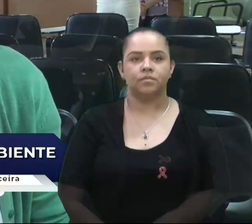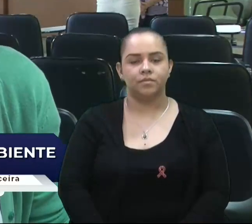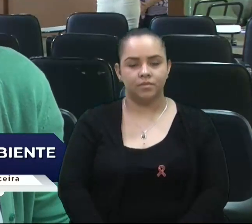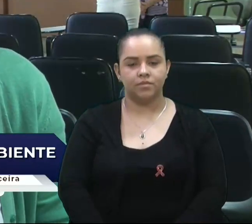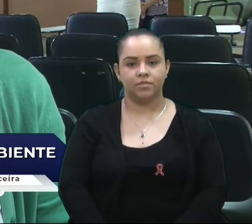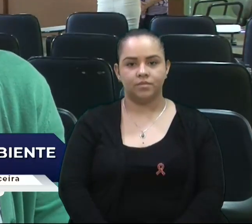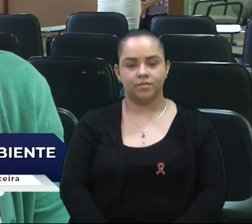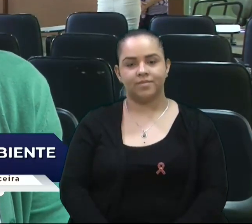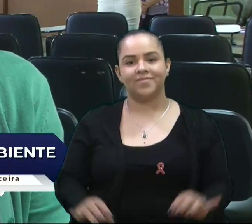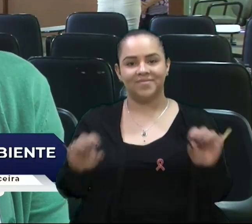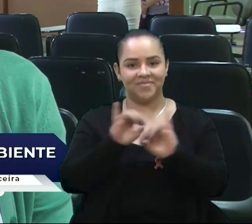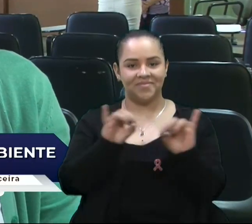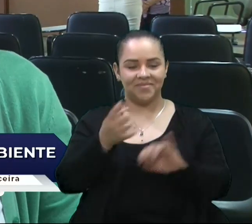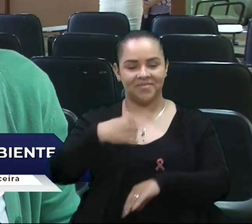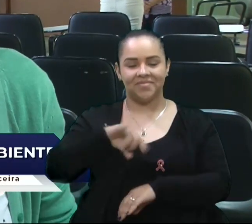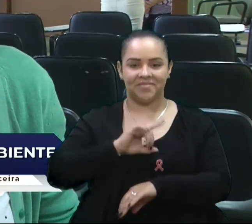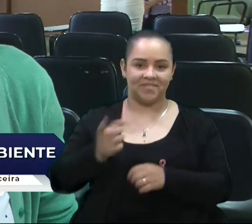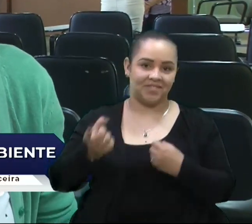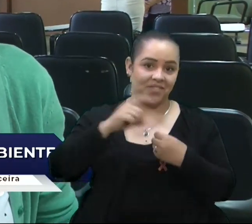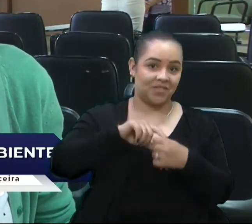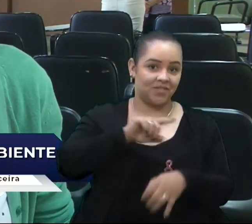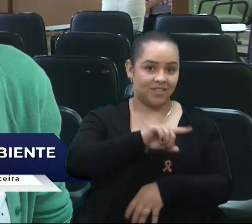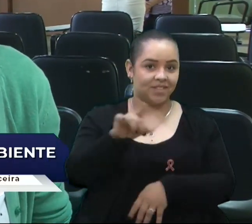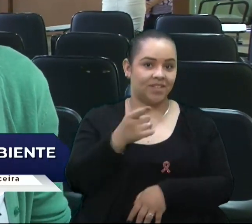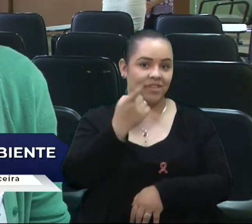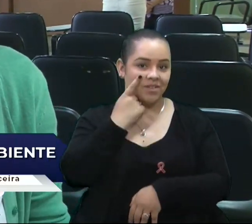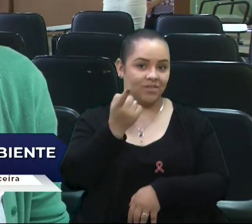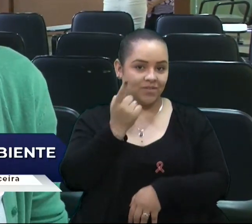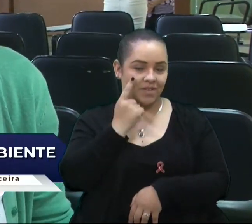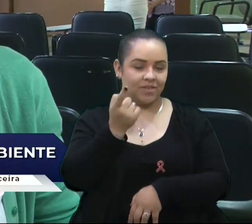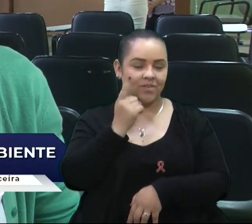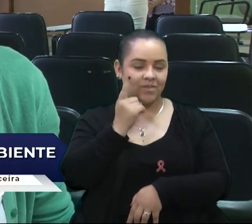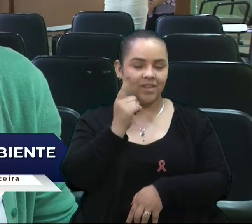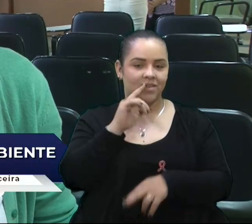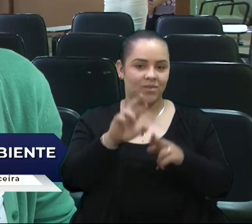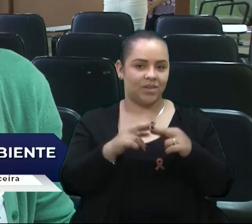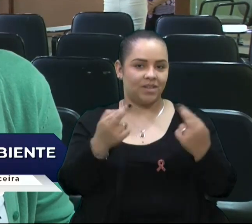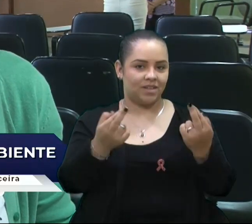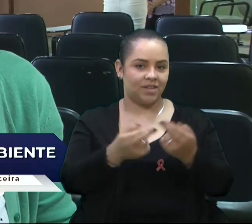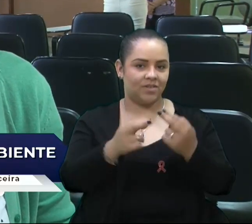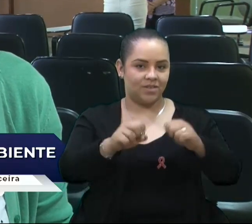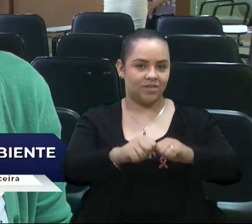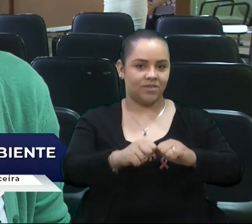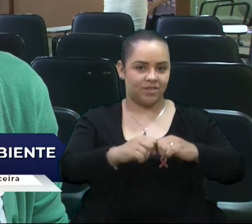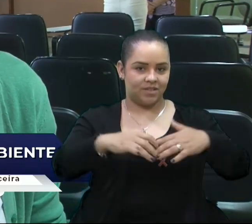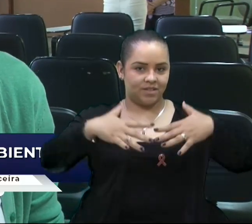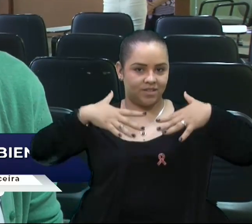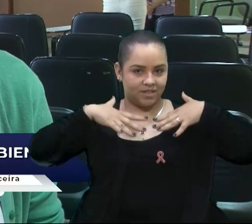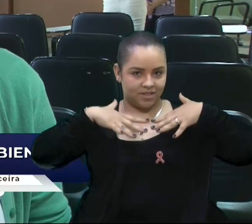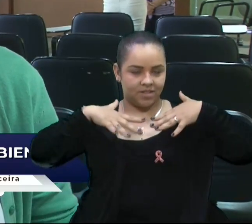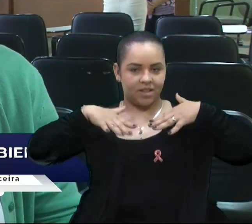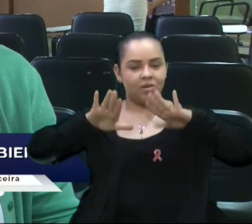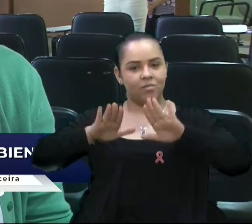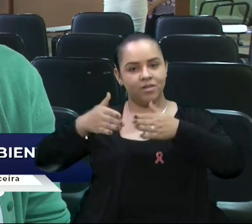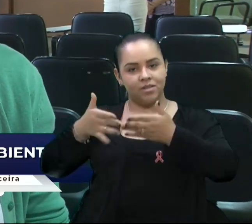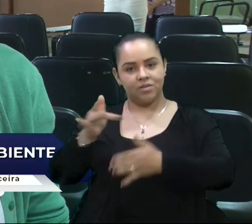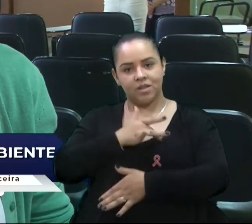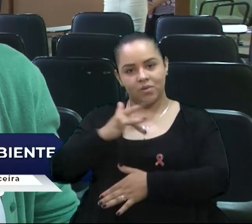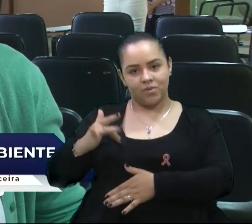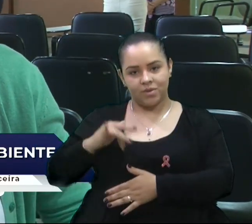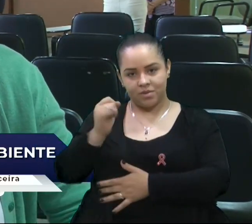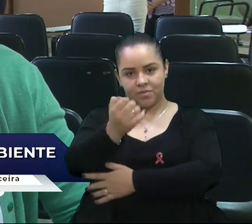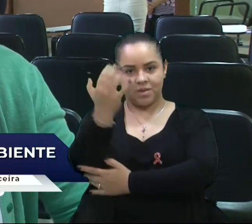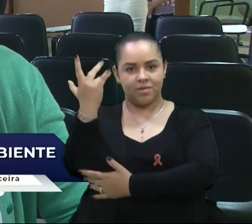Olá, estamos de volta. Você acaba de assistir a audiência pública convocada pela Comissão de Saúde e Meio Ambiente. Essa